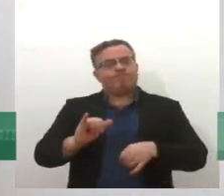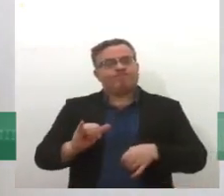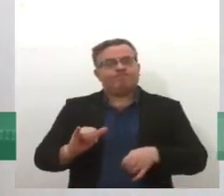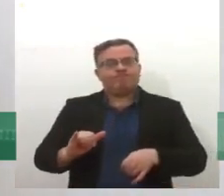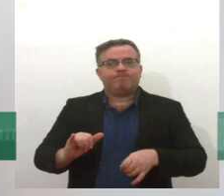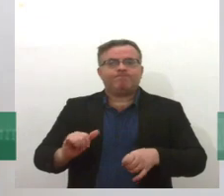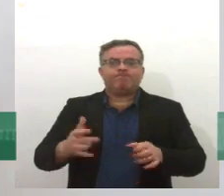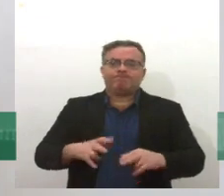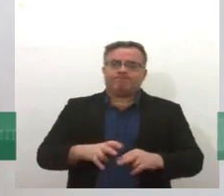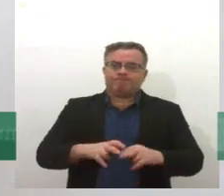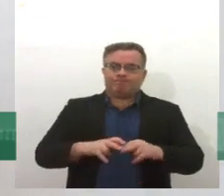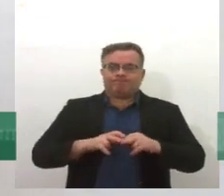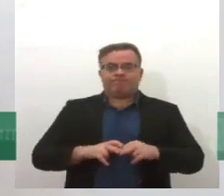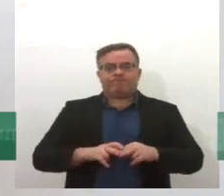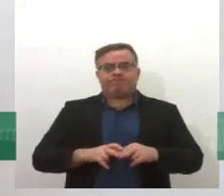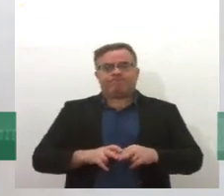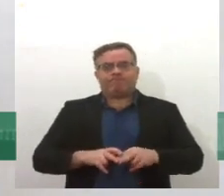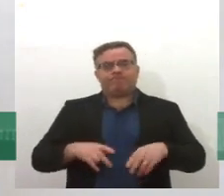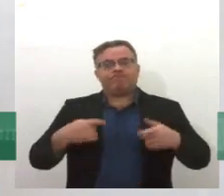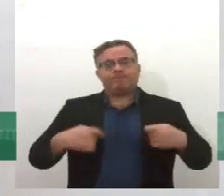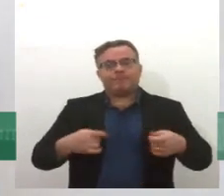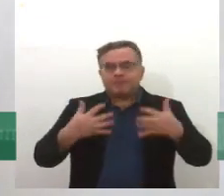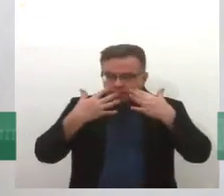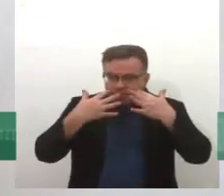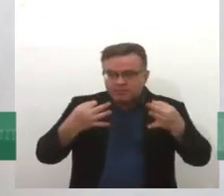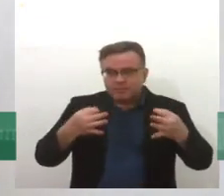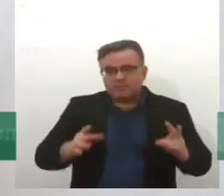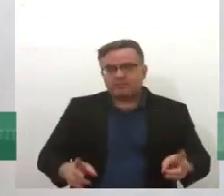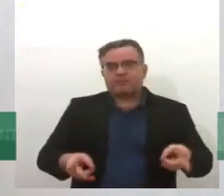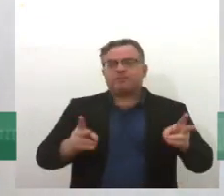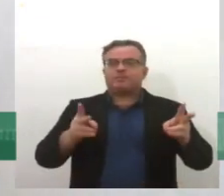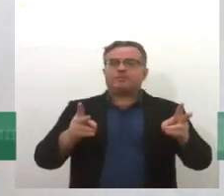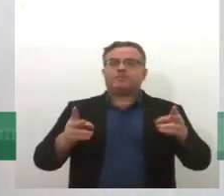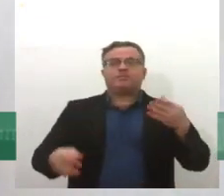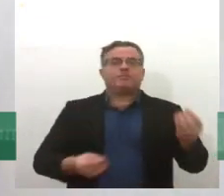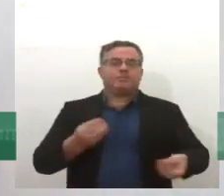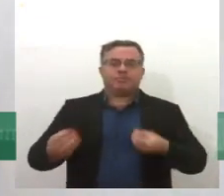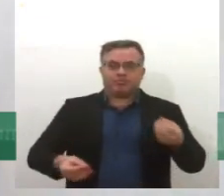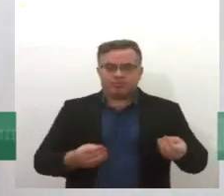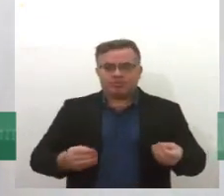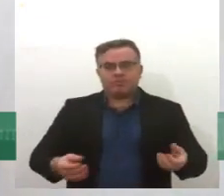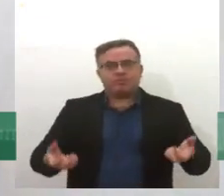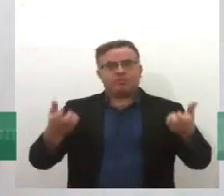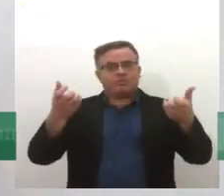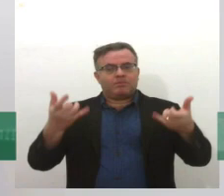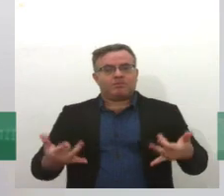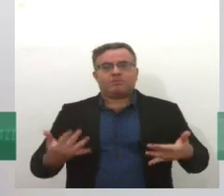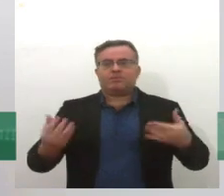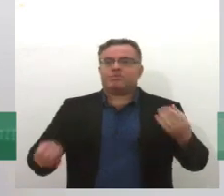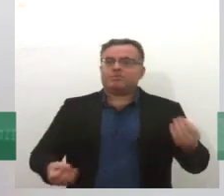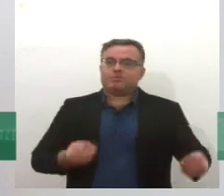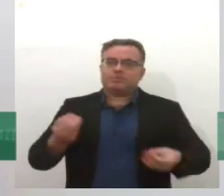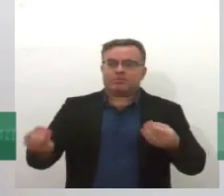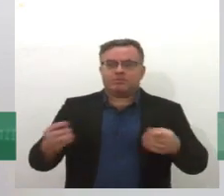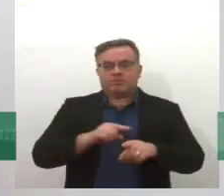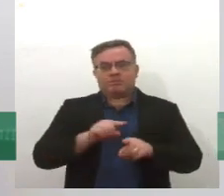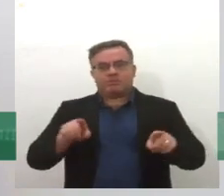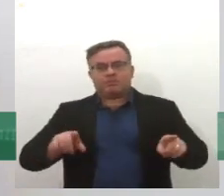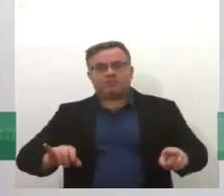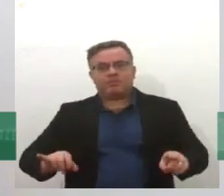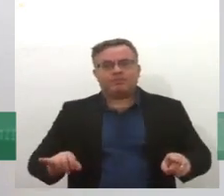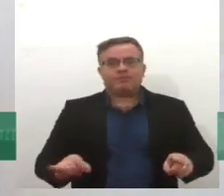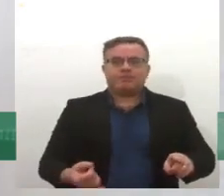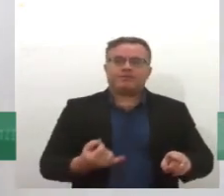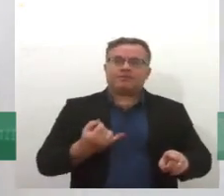E aí tem até uma alerta da Organização Mundial na Saúde em dizer, assim, que os governos devem aproveitar a pandemia de Covid